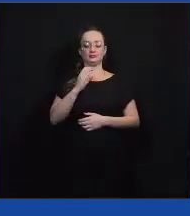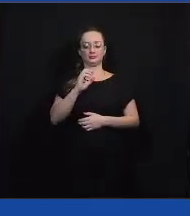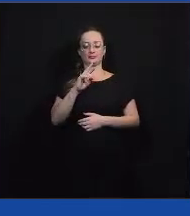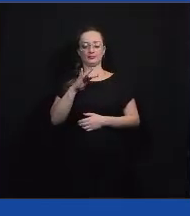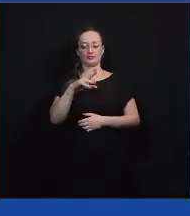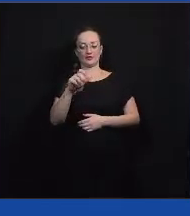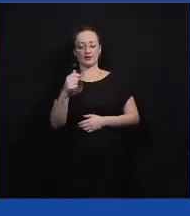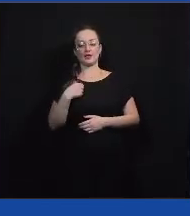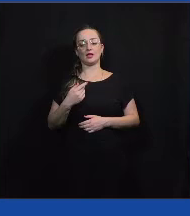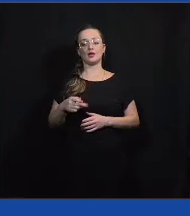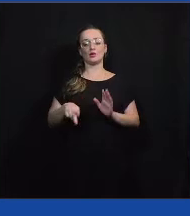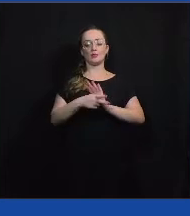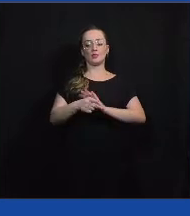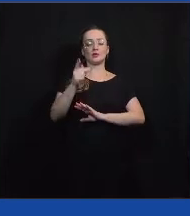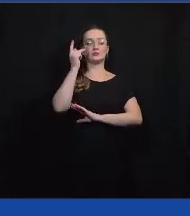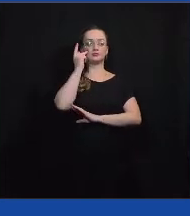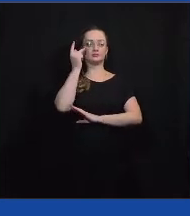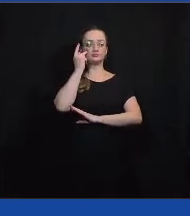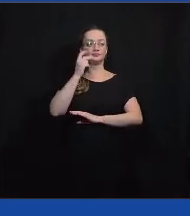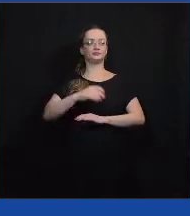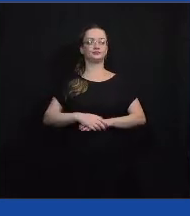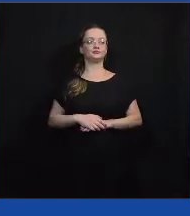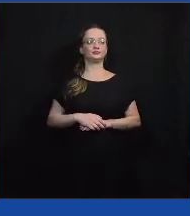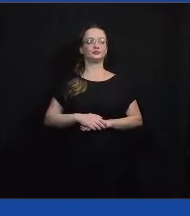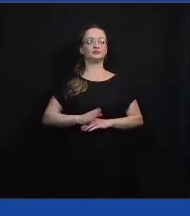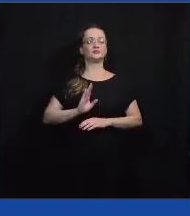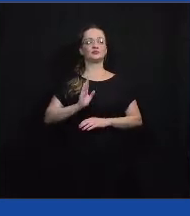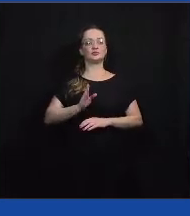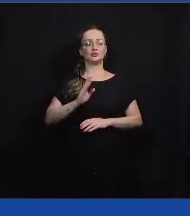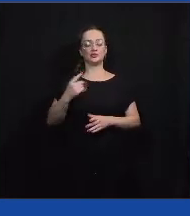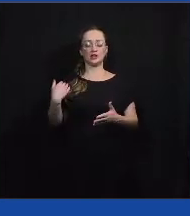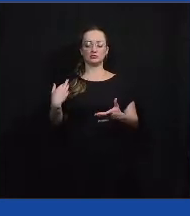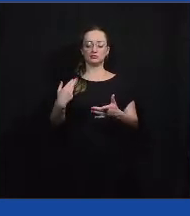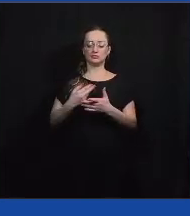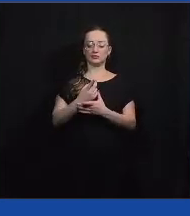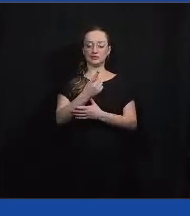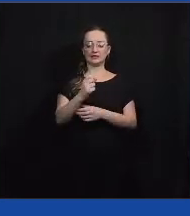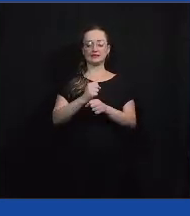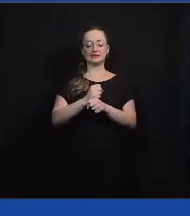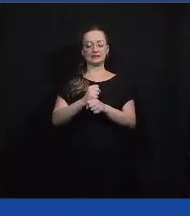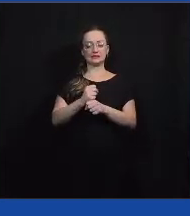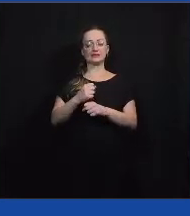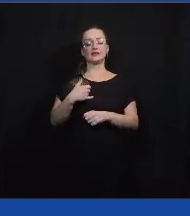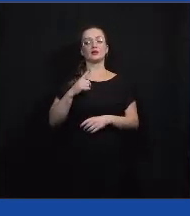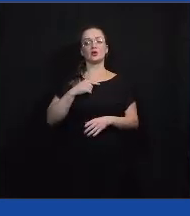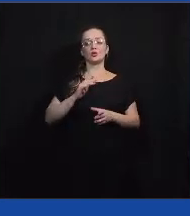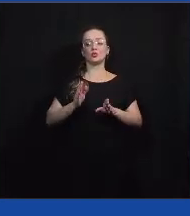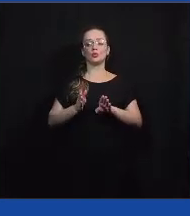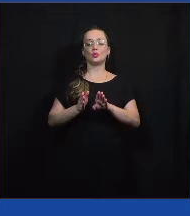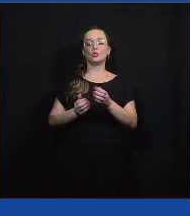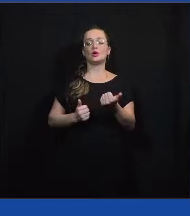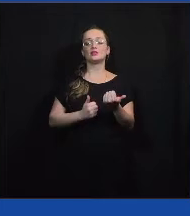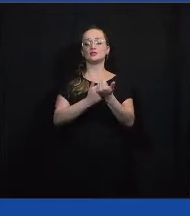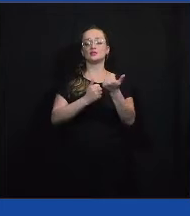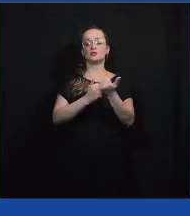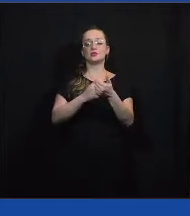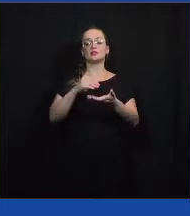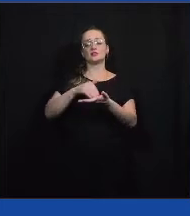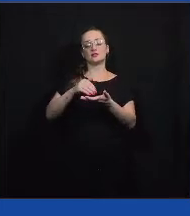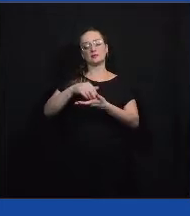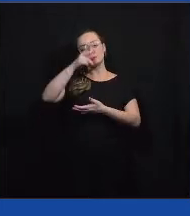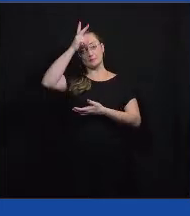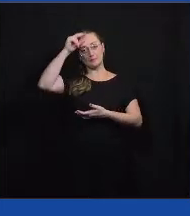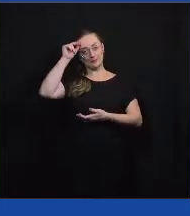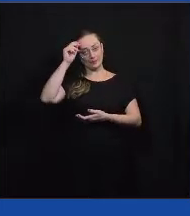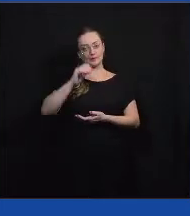eu sou de São Paulo, e já há 16 anos venho trabalhando como assessora de algumas secretarias municipais,